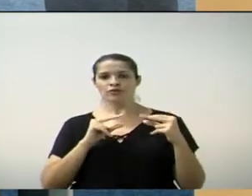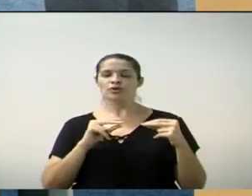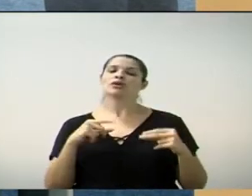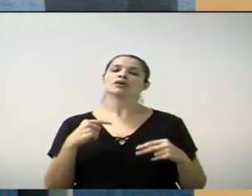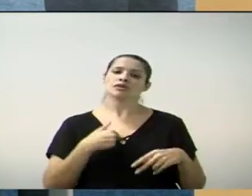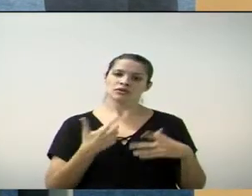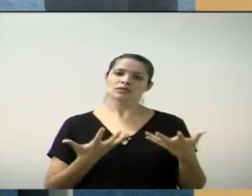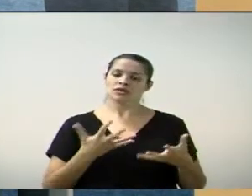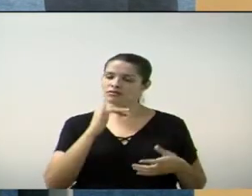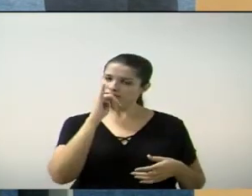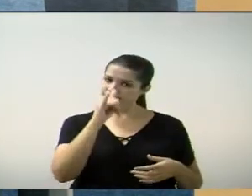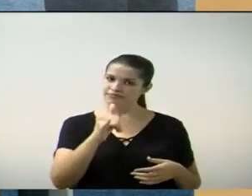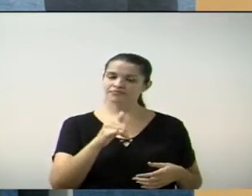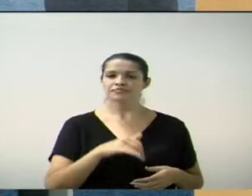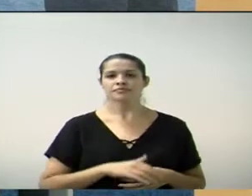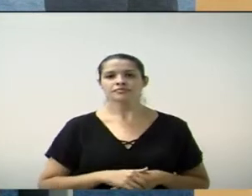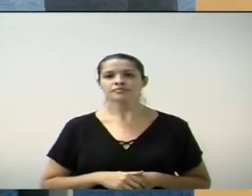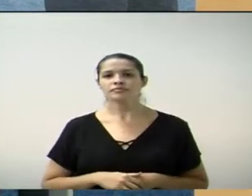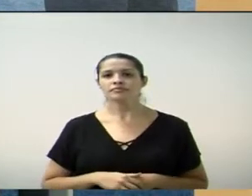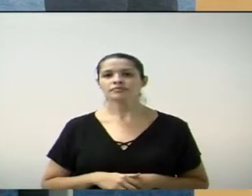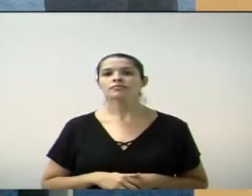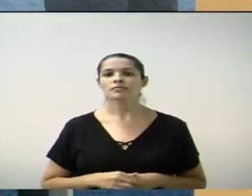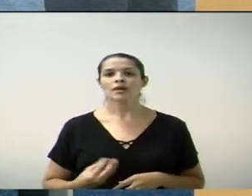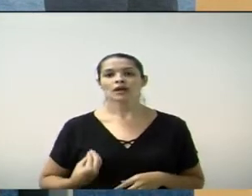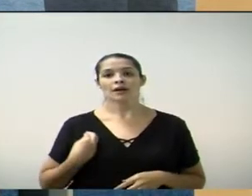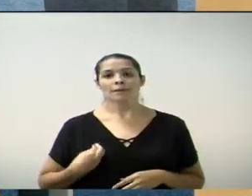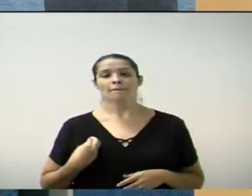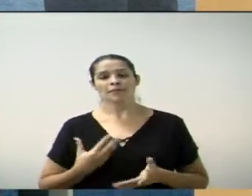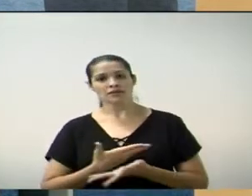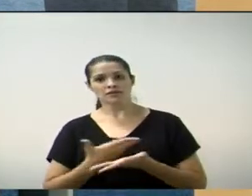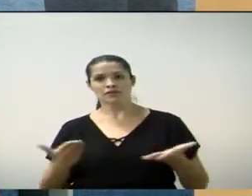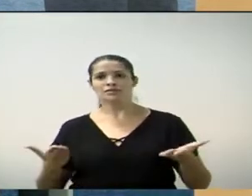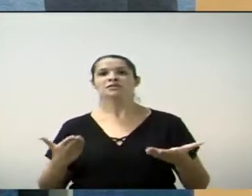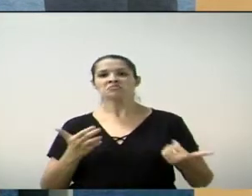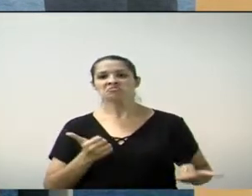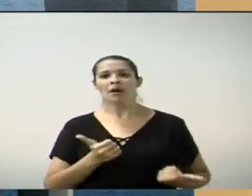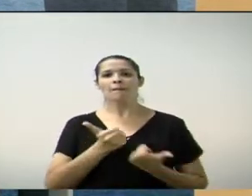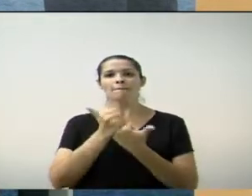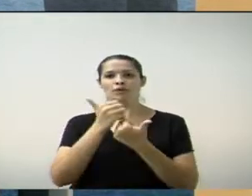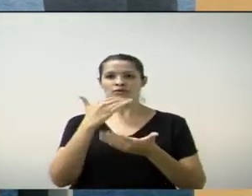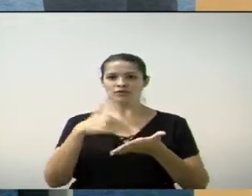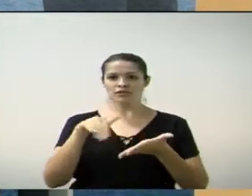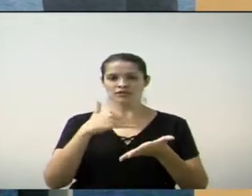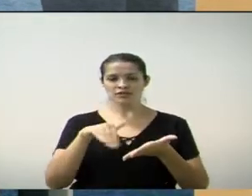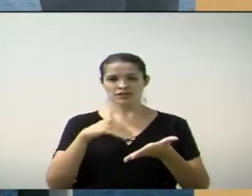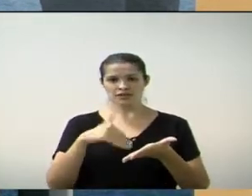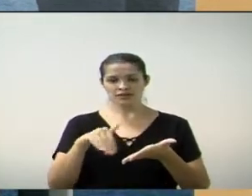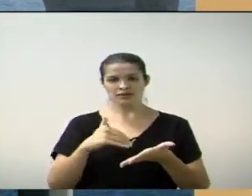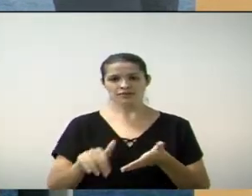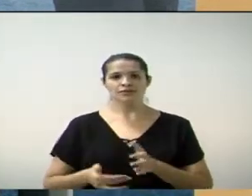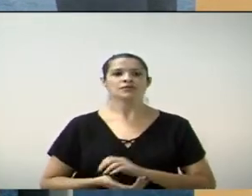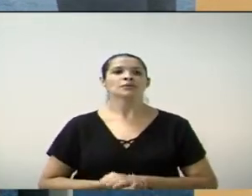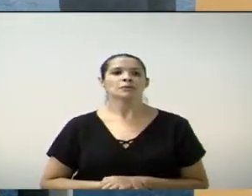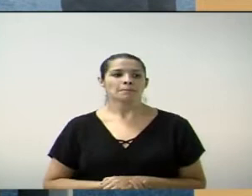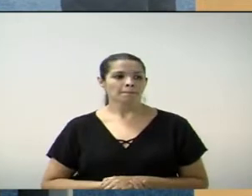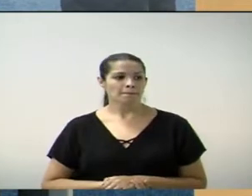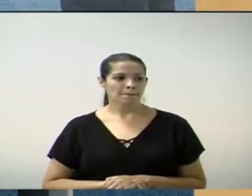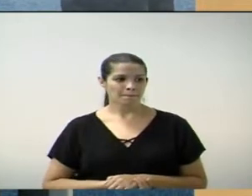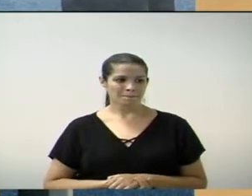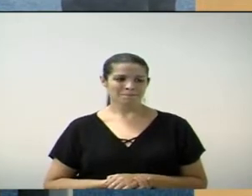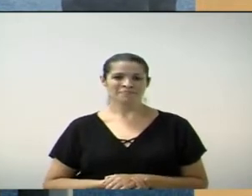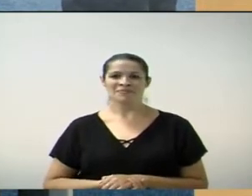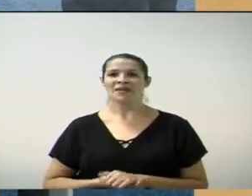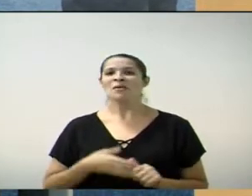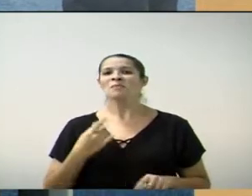a presença dele também nos apoiando. por conta dessa nova